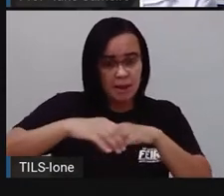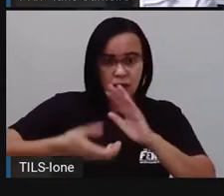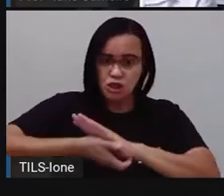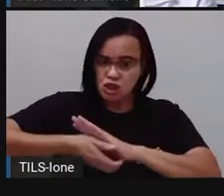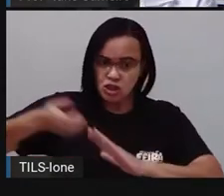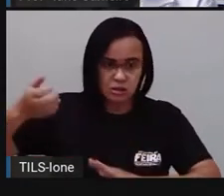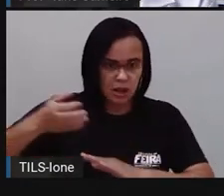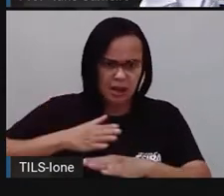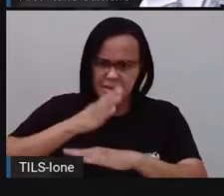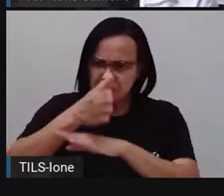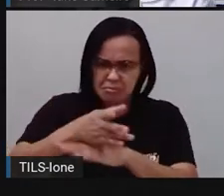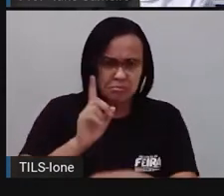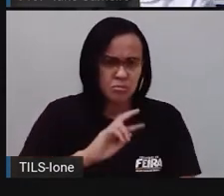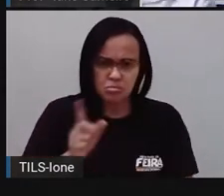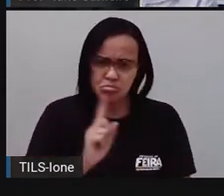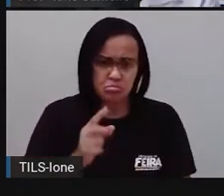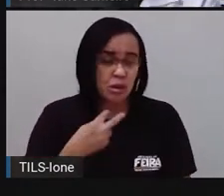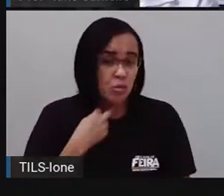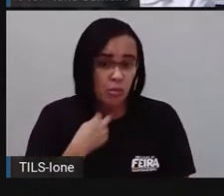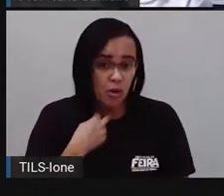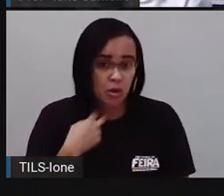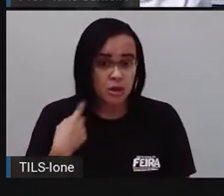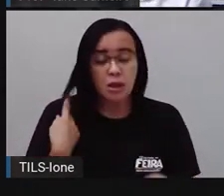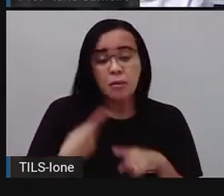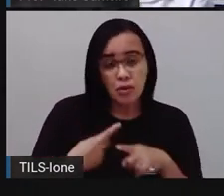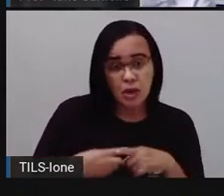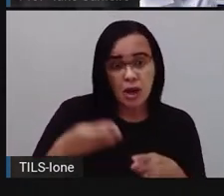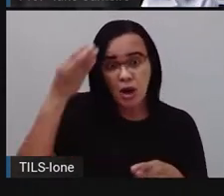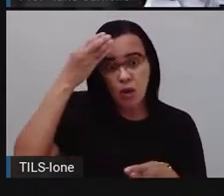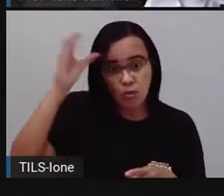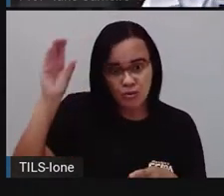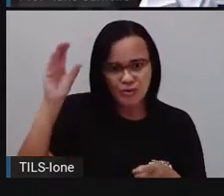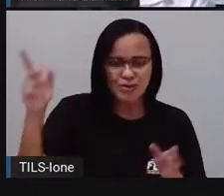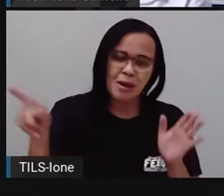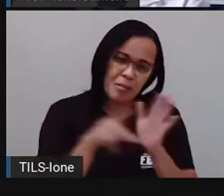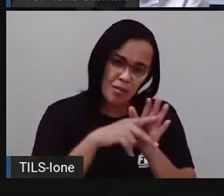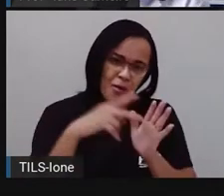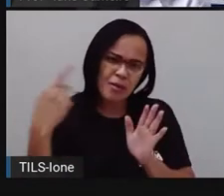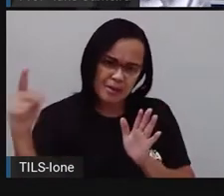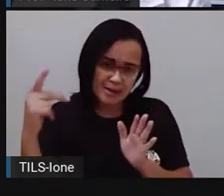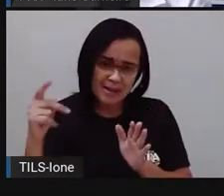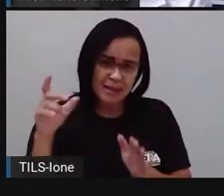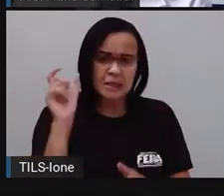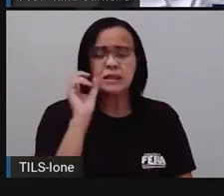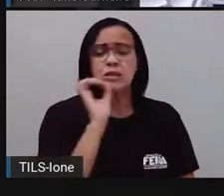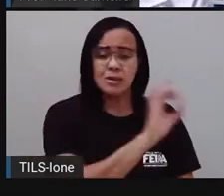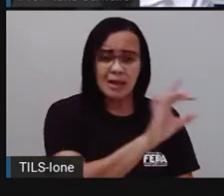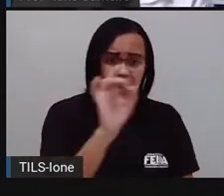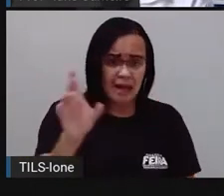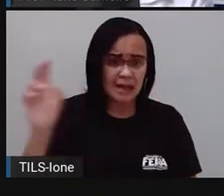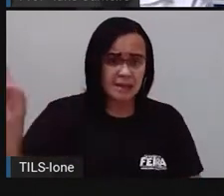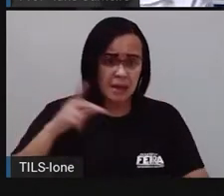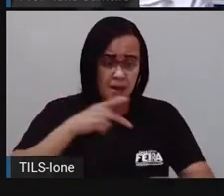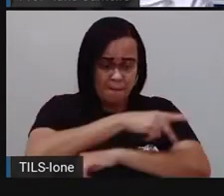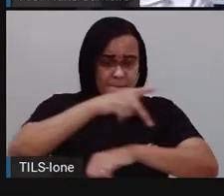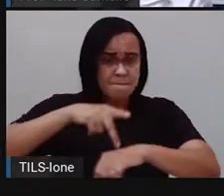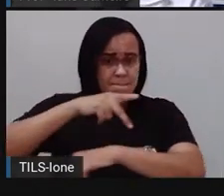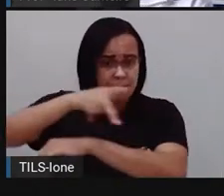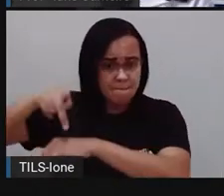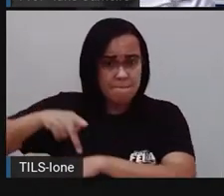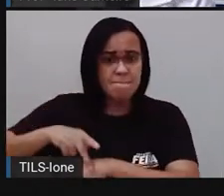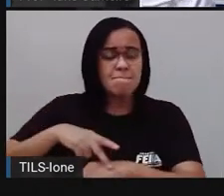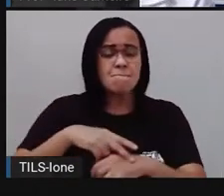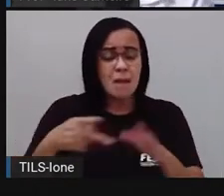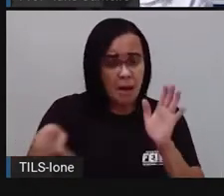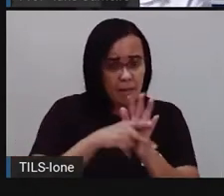faz parte da diversidade cultural. Então, cada povo tem elementos próprios da sua cultura, tá bom? Tem também a diversidade